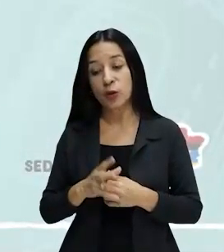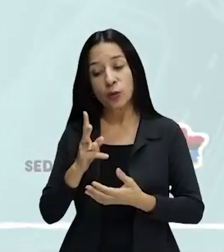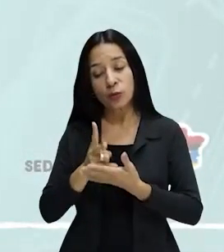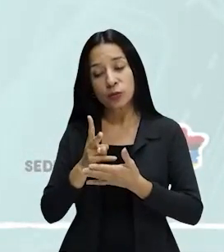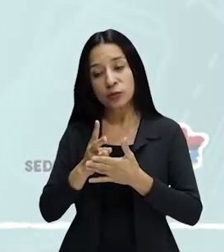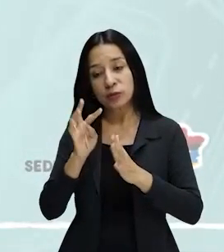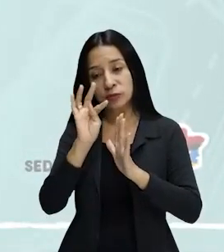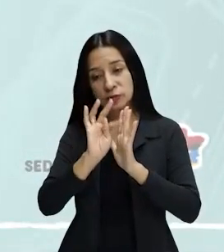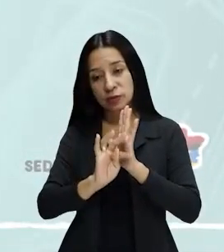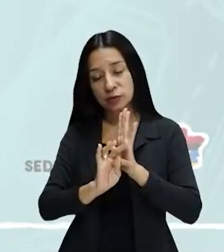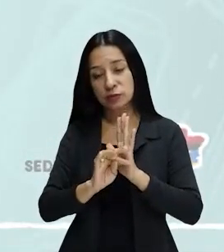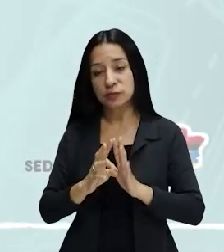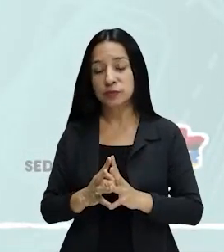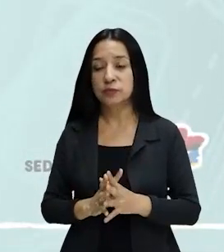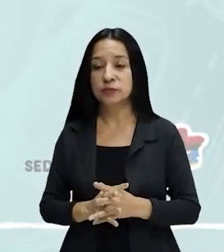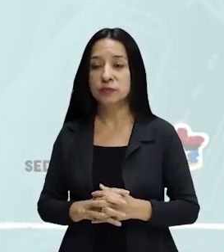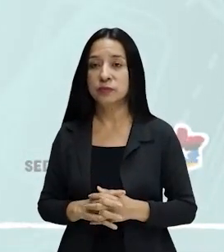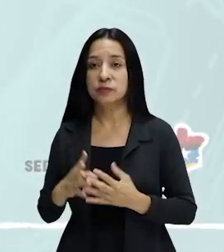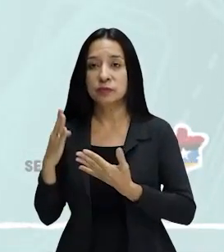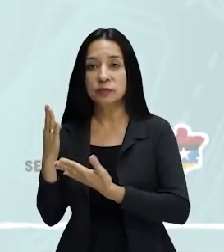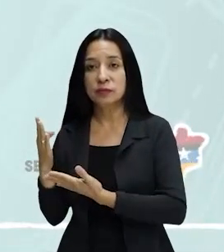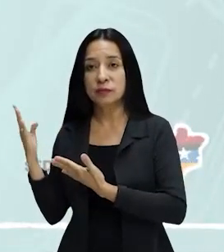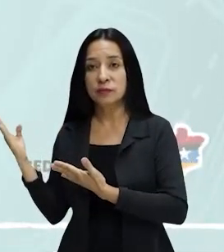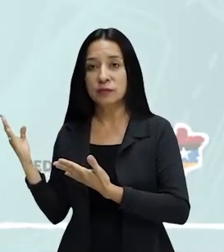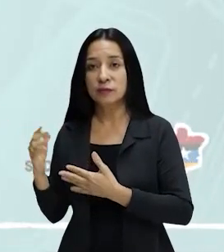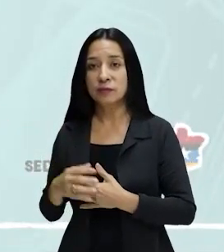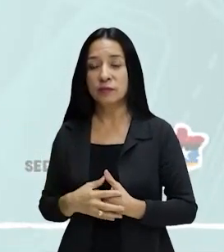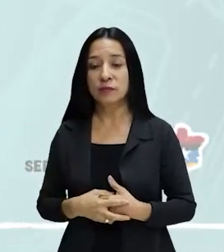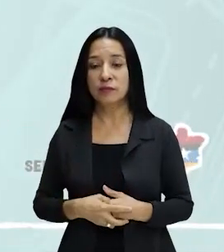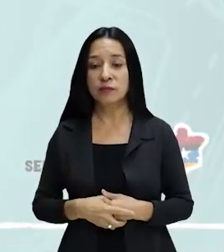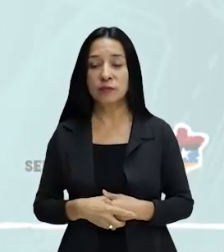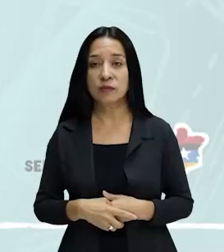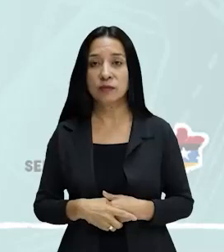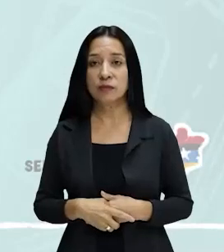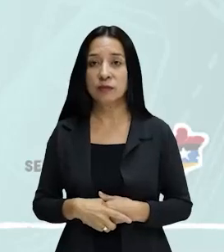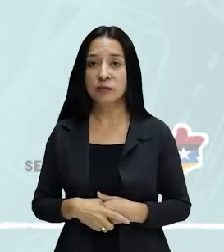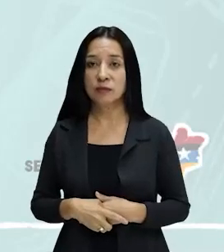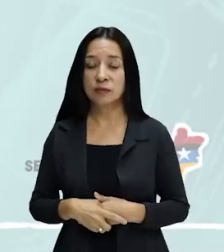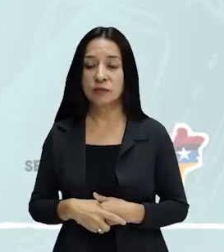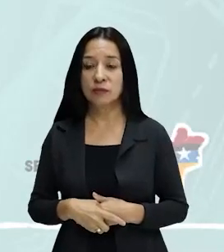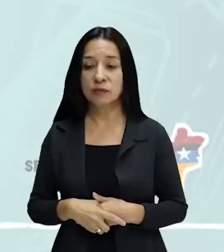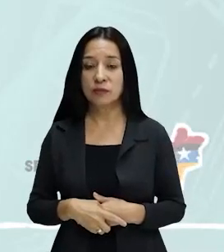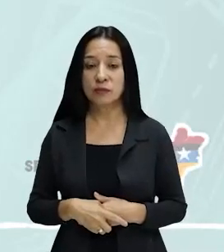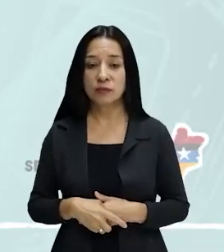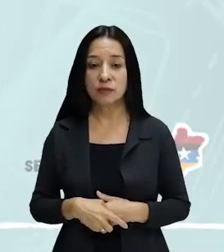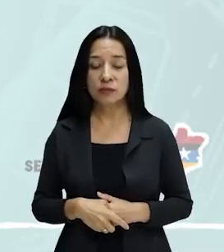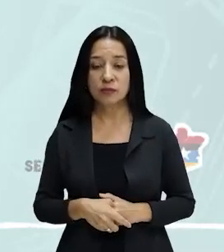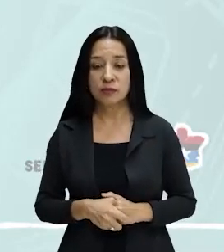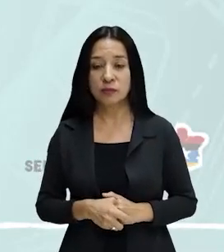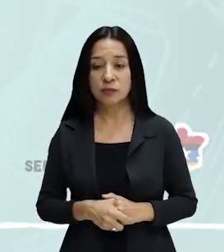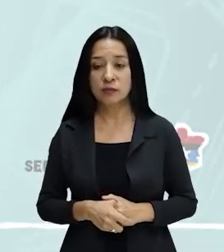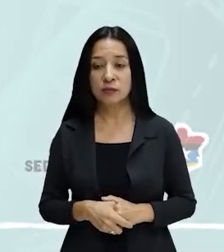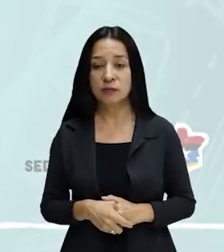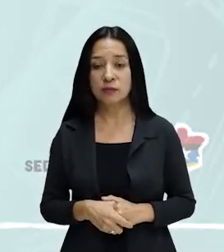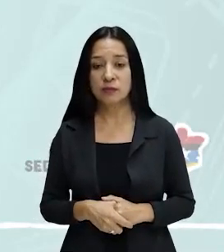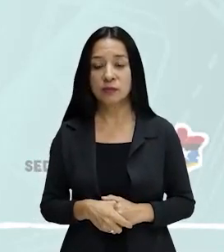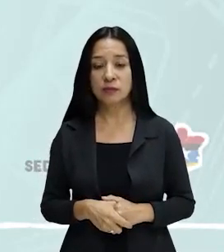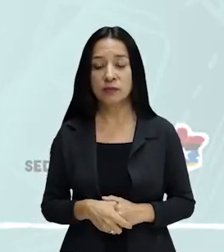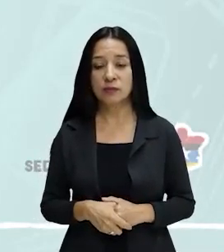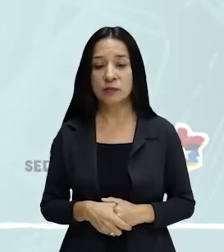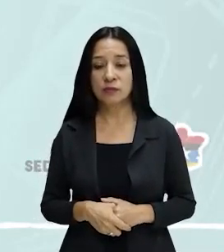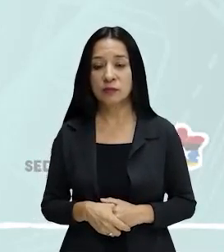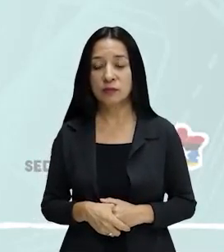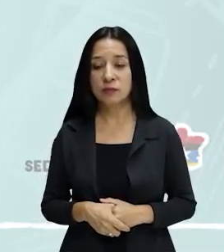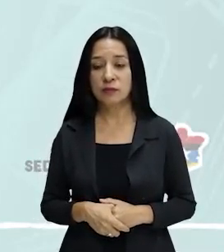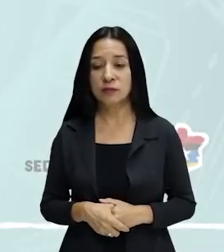este problema. Uma é representada por esses dispositivos de correção, que hoje fazem parte dos programas de